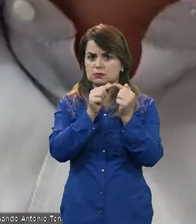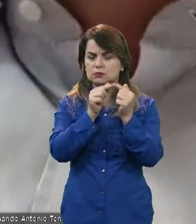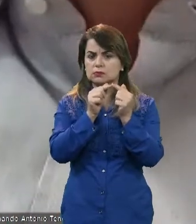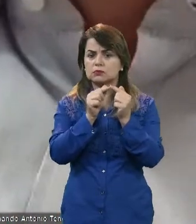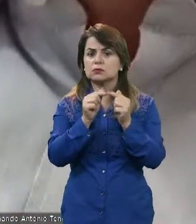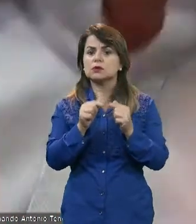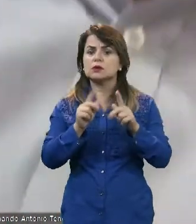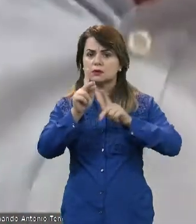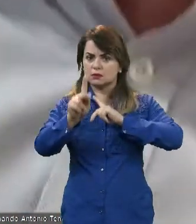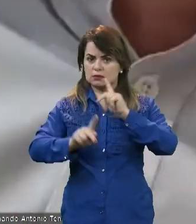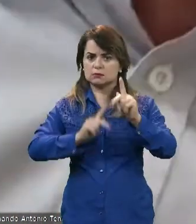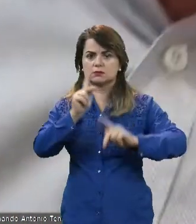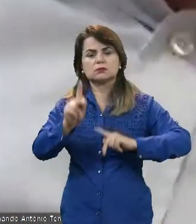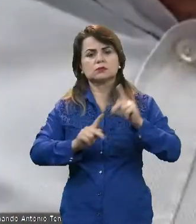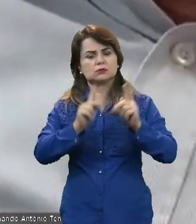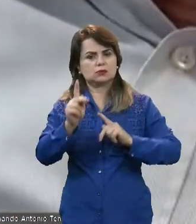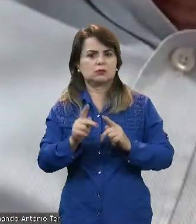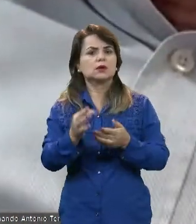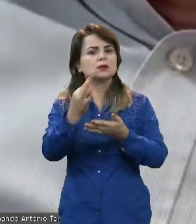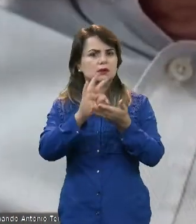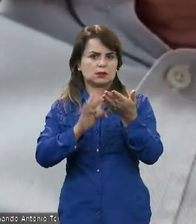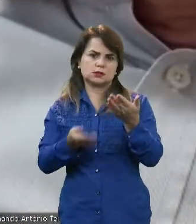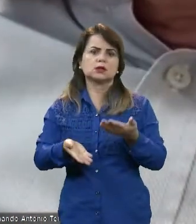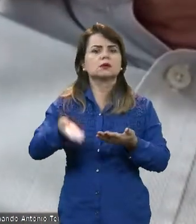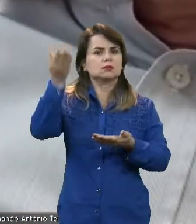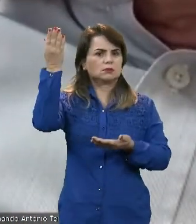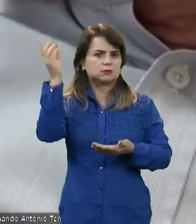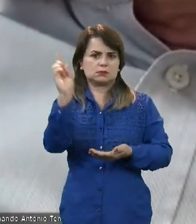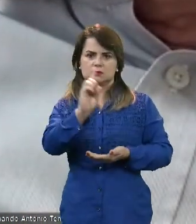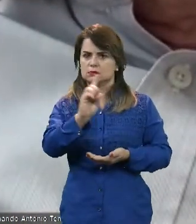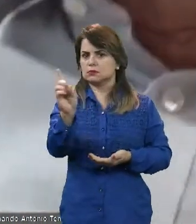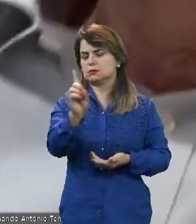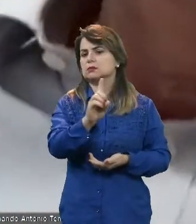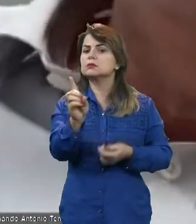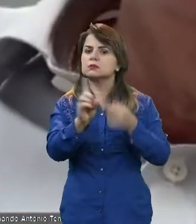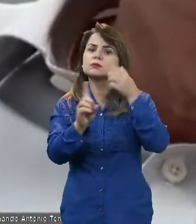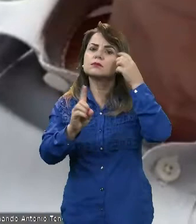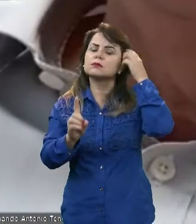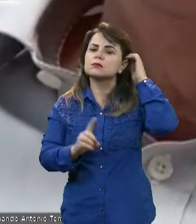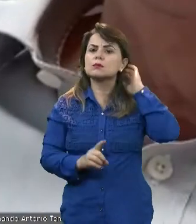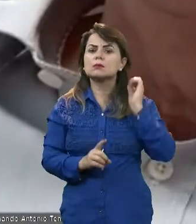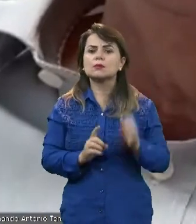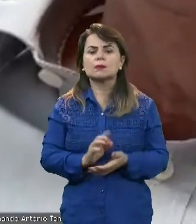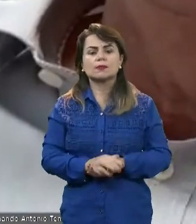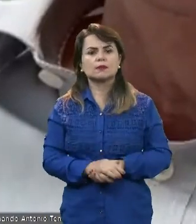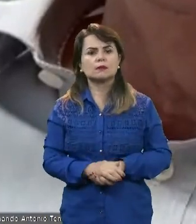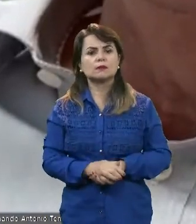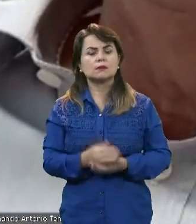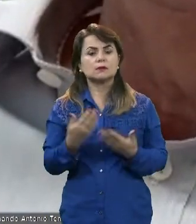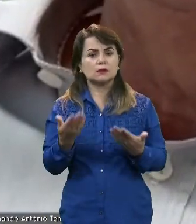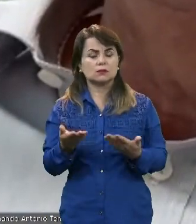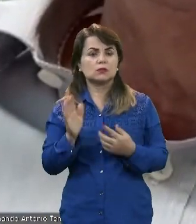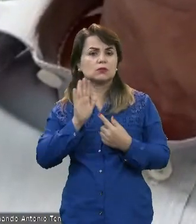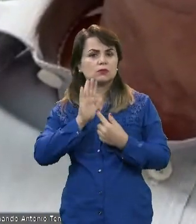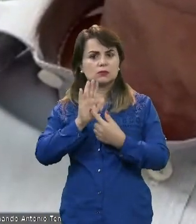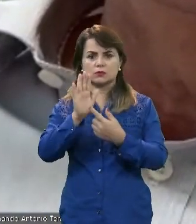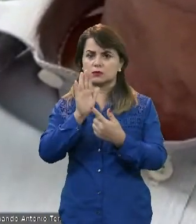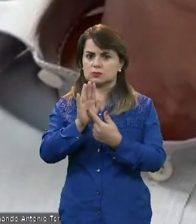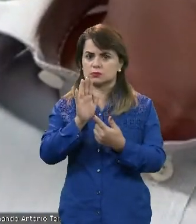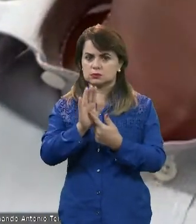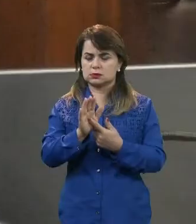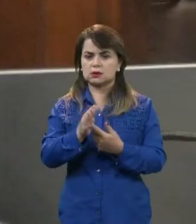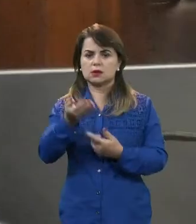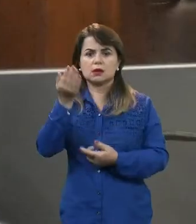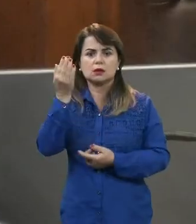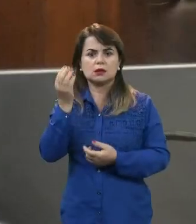baixou. Nós não vamos aumentar a taxa. Eu só tenho uma ressalva com relação a esse